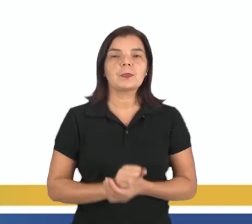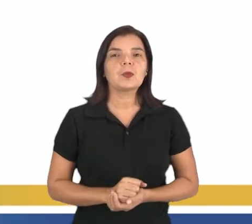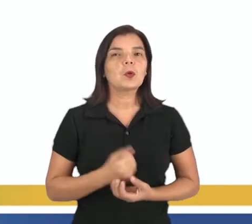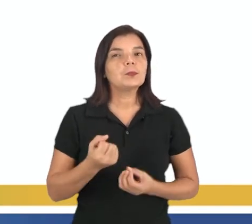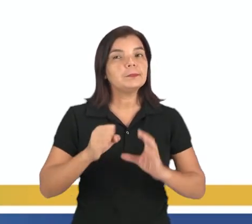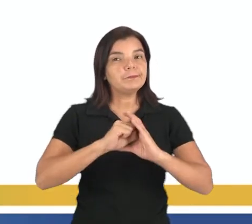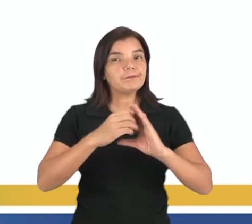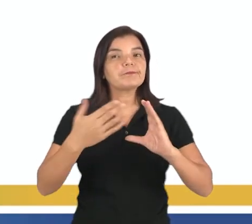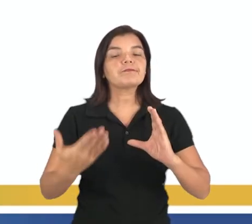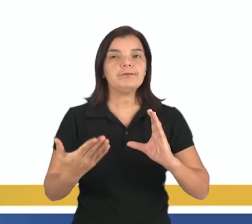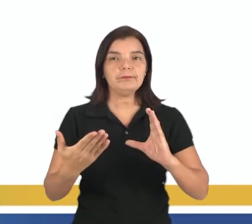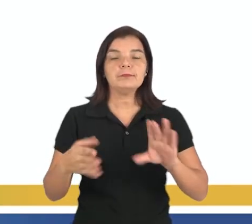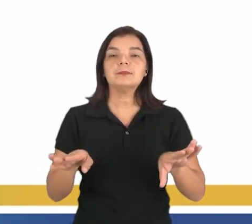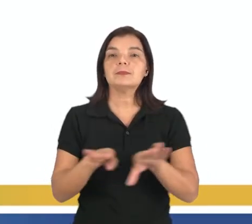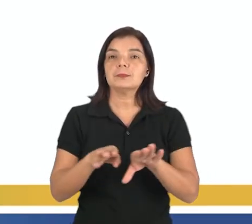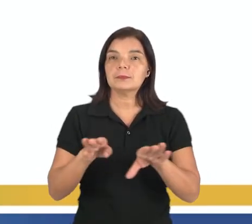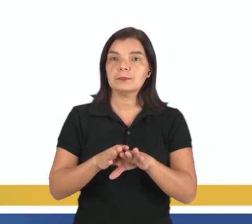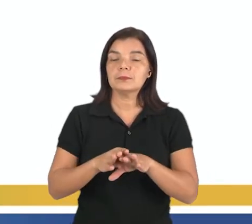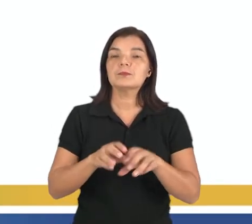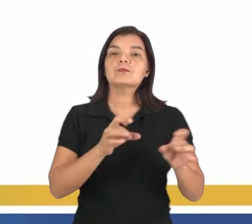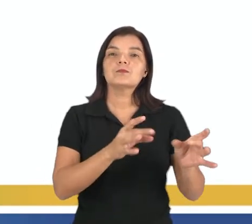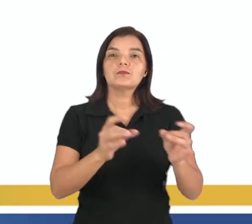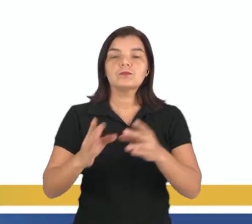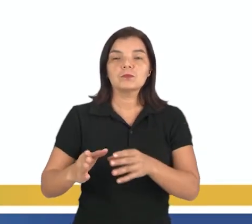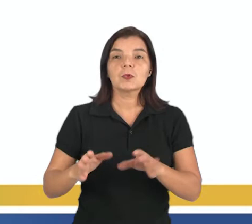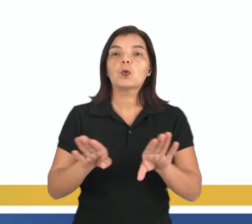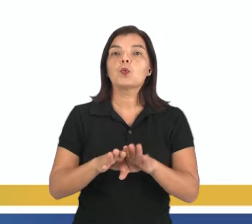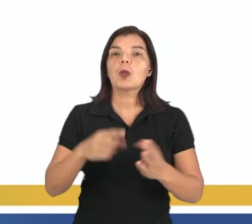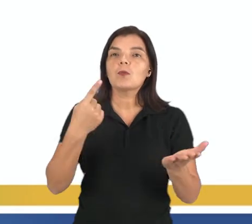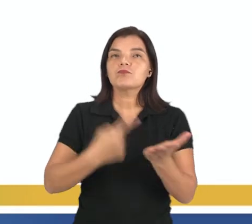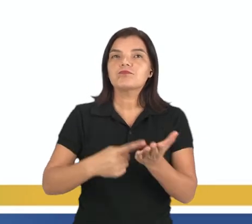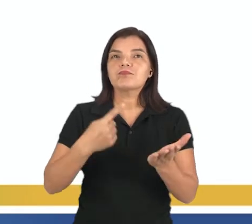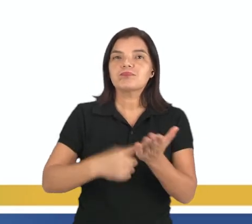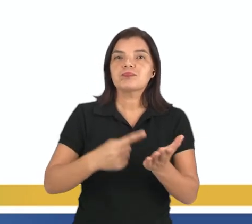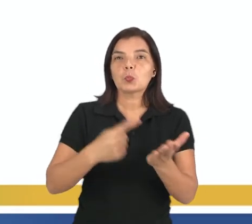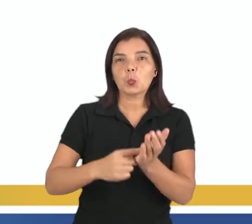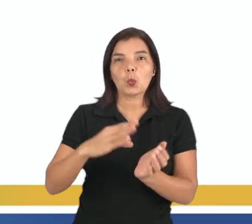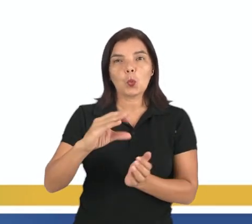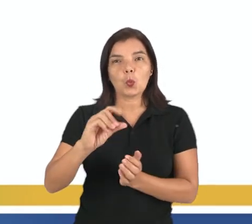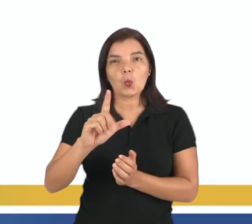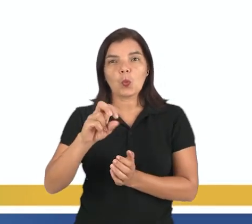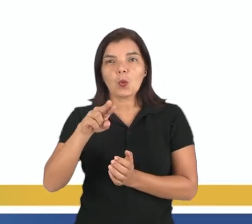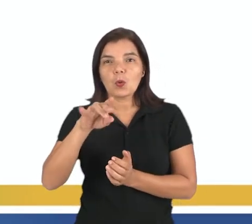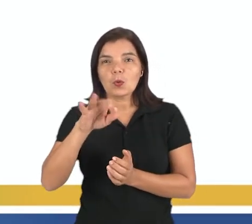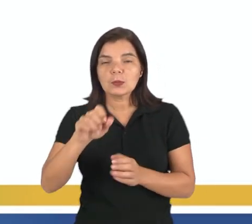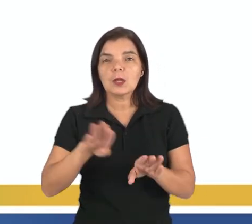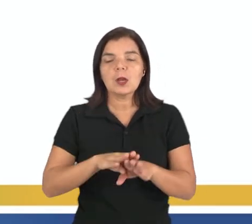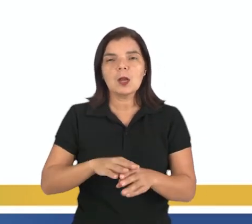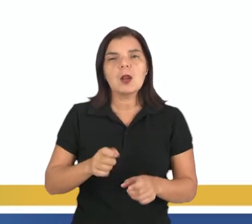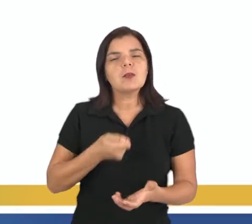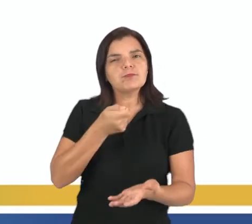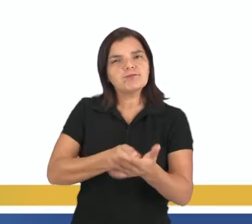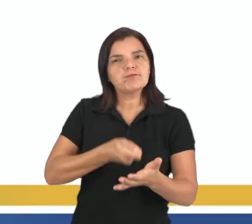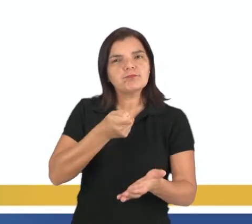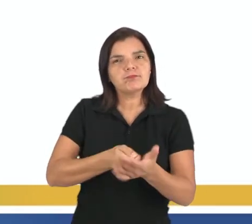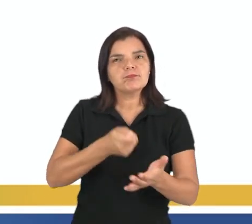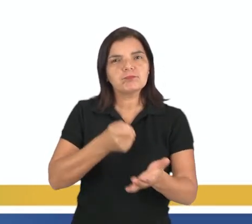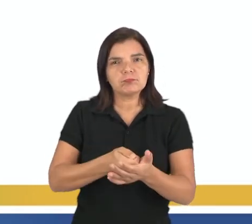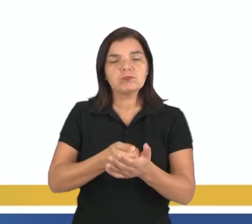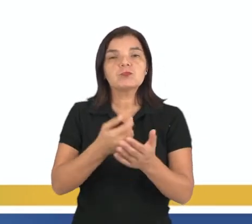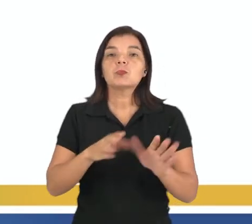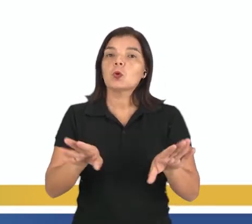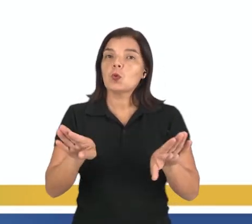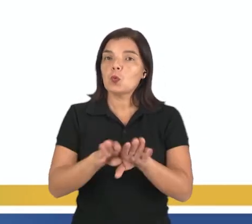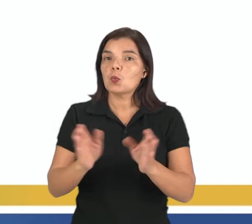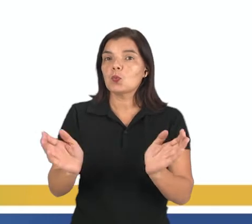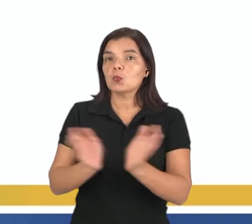como característica do mercantilismo, eu trago aqui o pacto colonial. As metrópoles obrigavam as colônias a cumprirem um